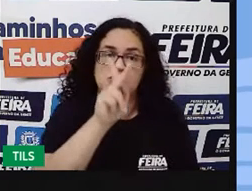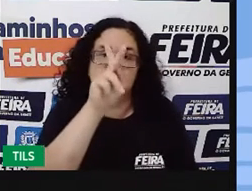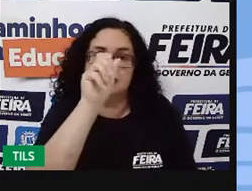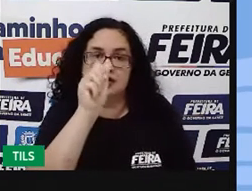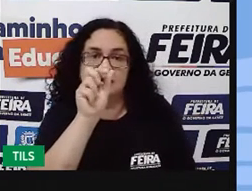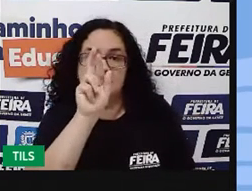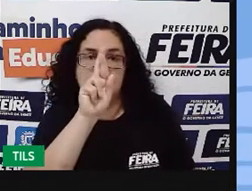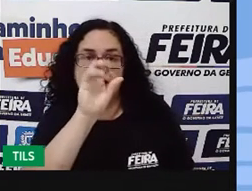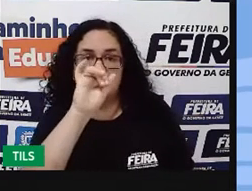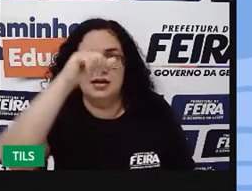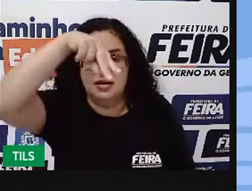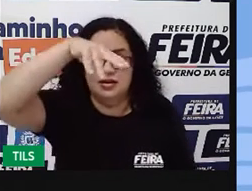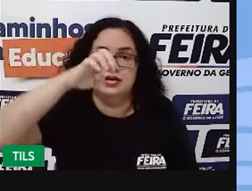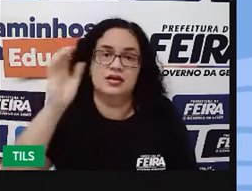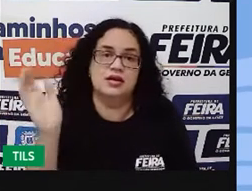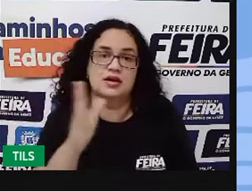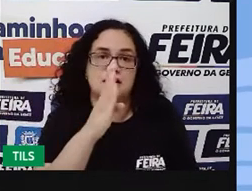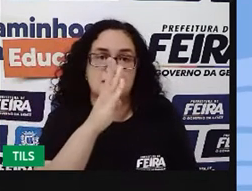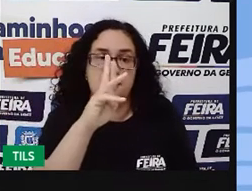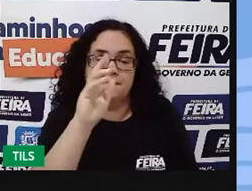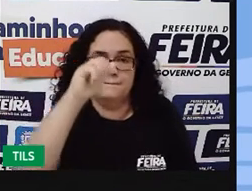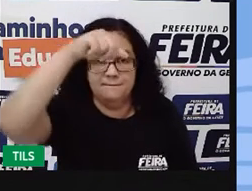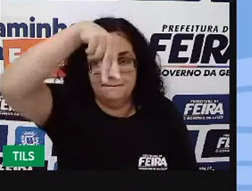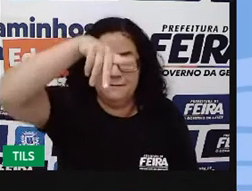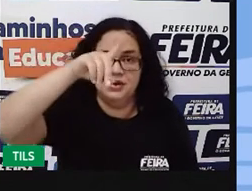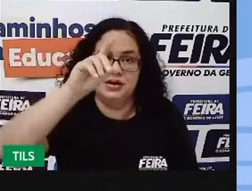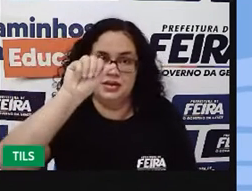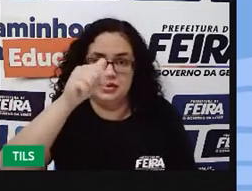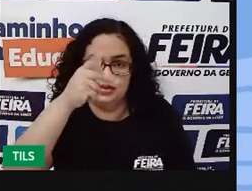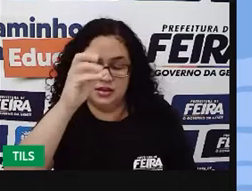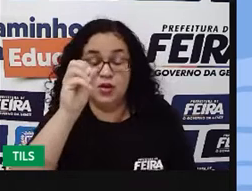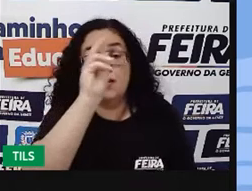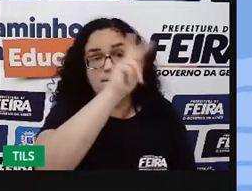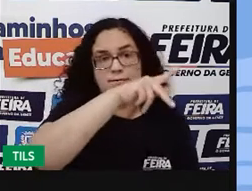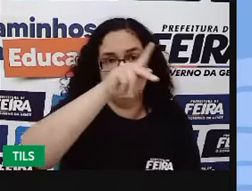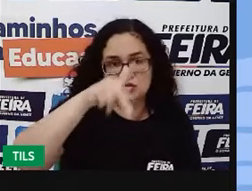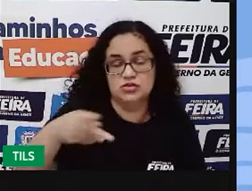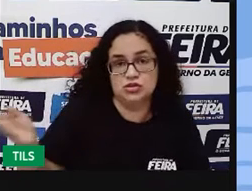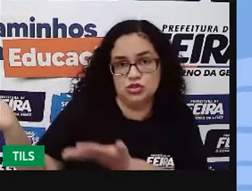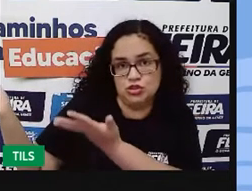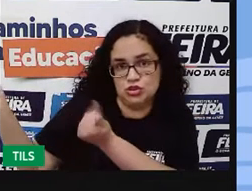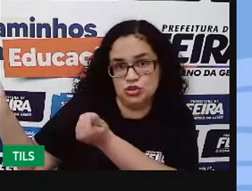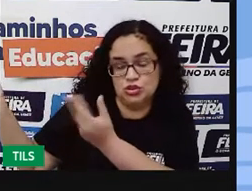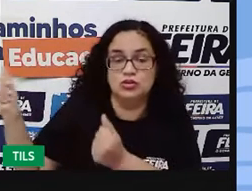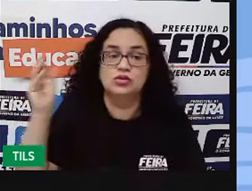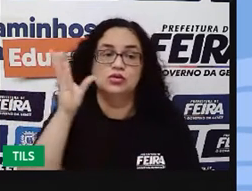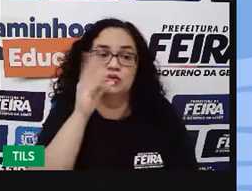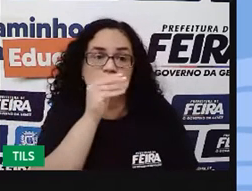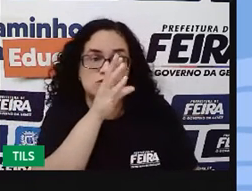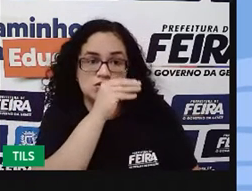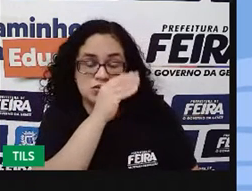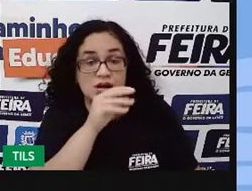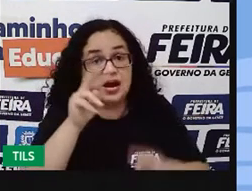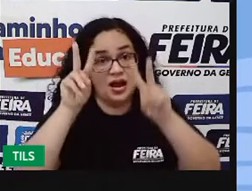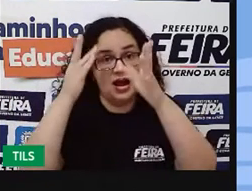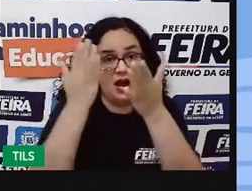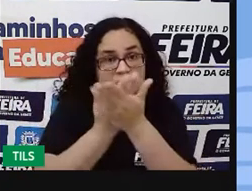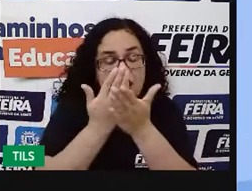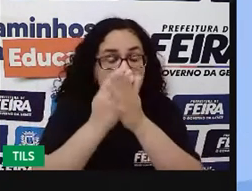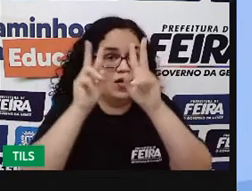professora da EJA. A nossa aula de hoje tem como tema corpo, saúde individual e